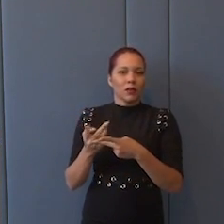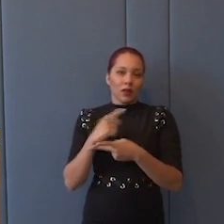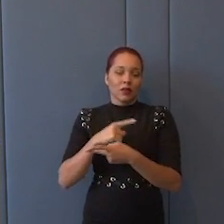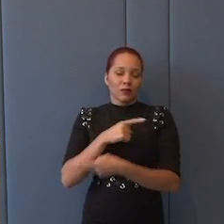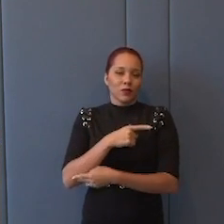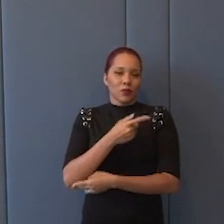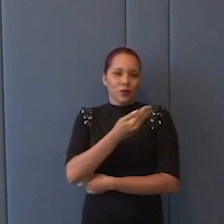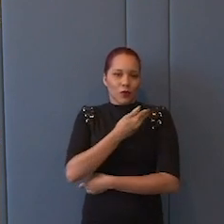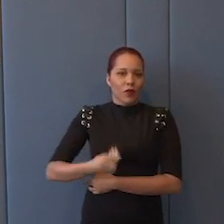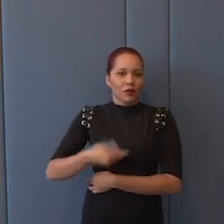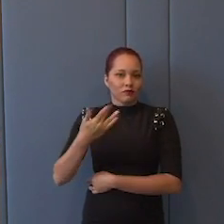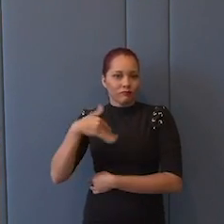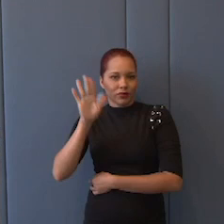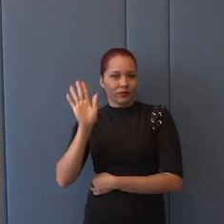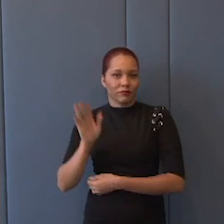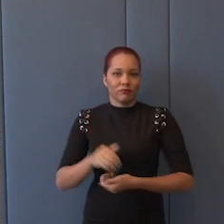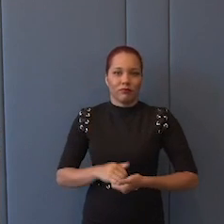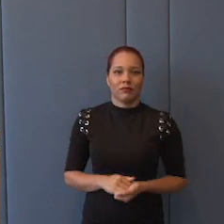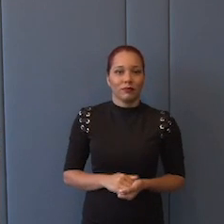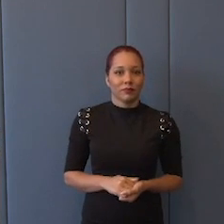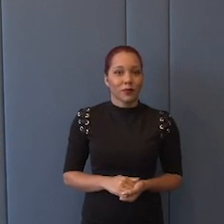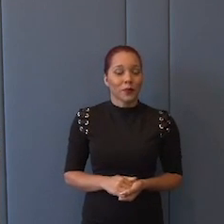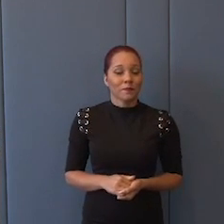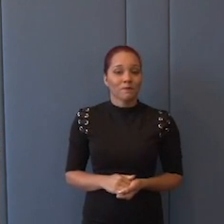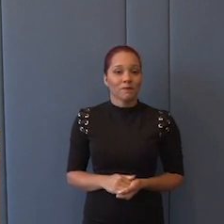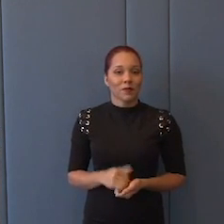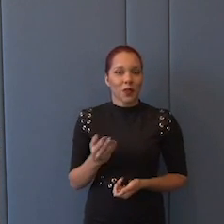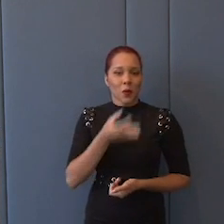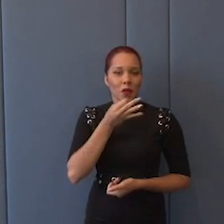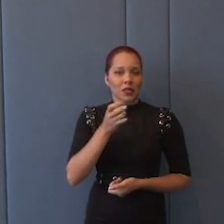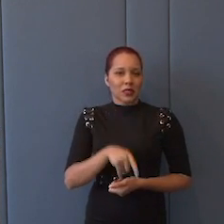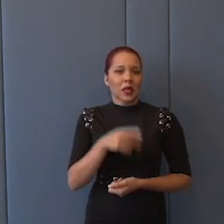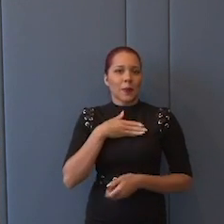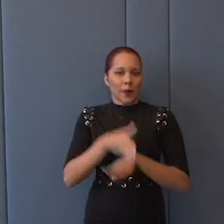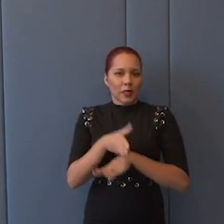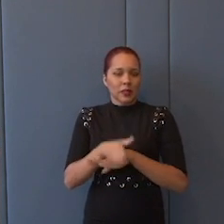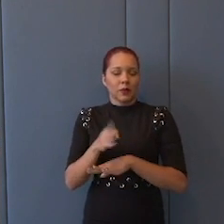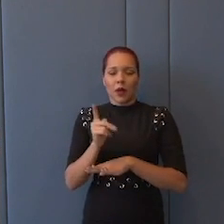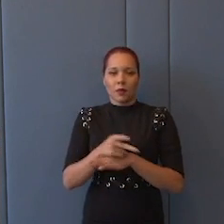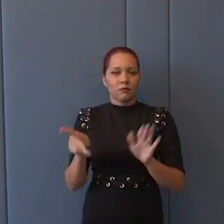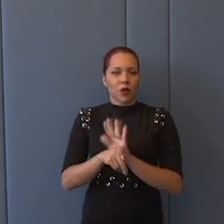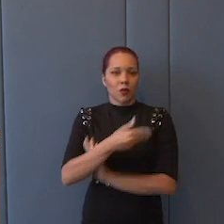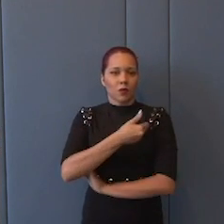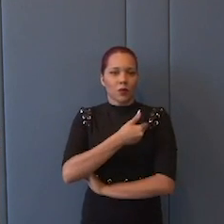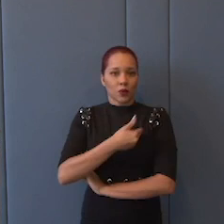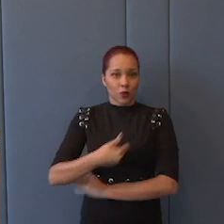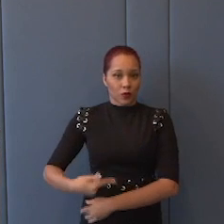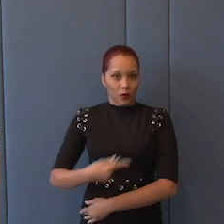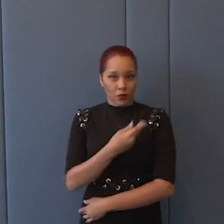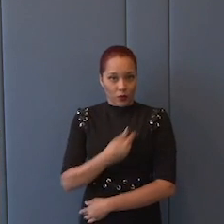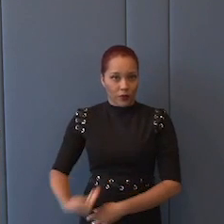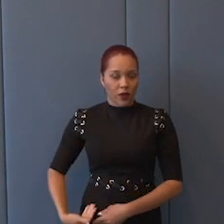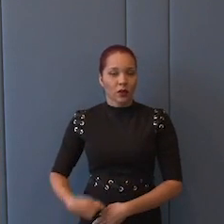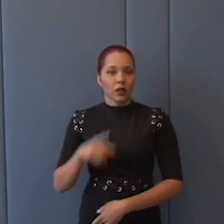se vire. Isso era a ideia anterior. Então, o Tamaraty faz parte do governo. A gente senta lá todo dia e tem que se coordenar e